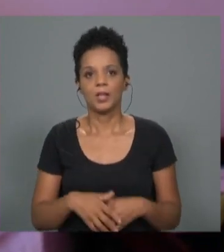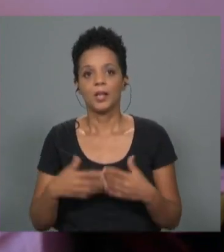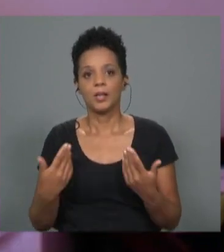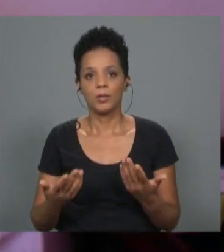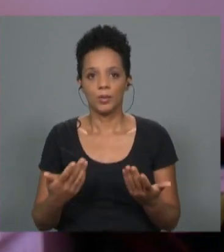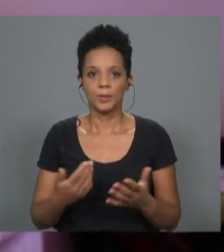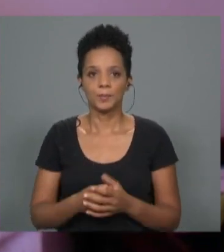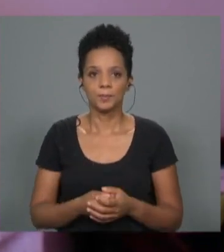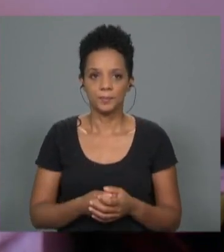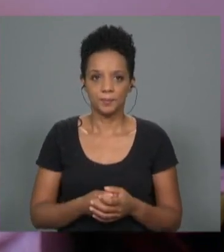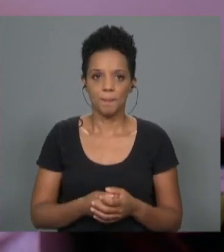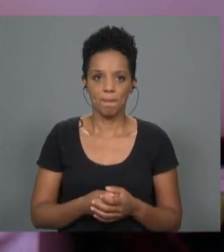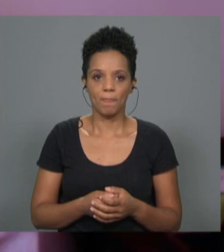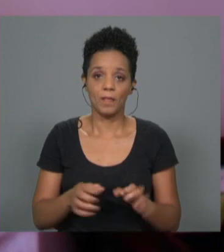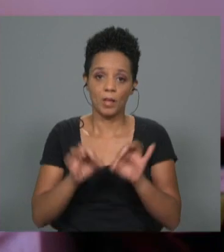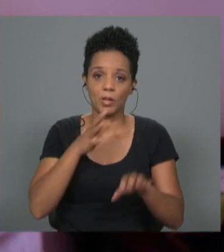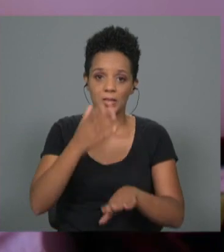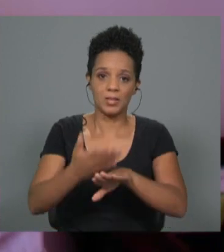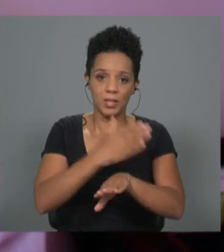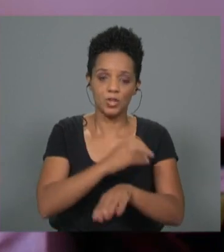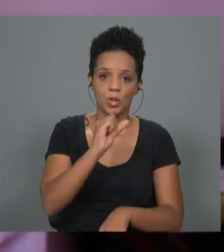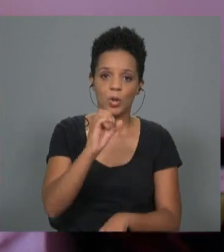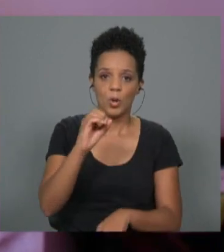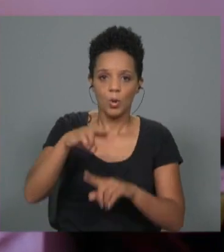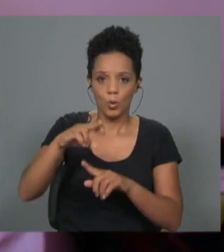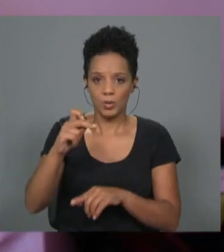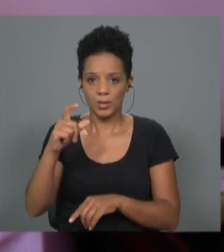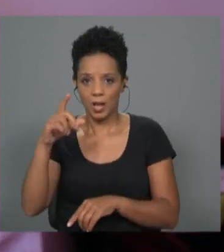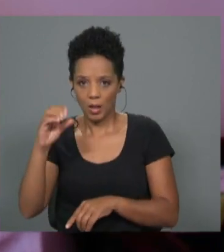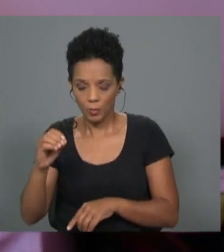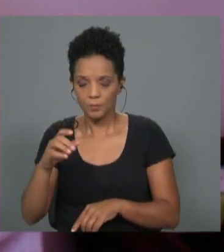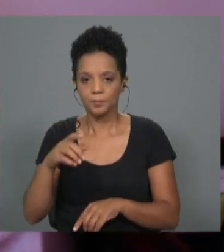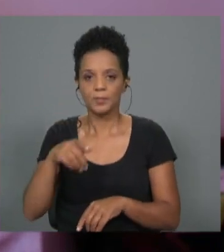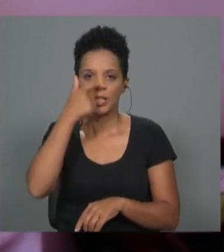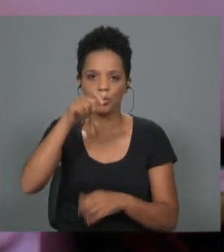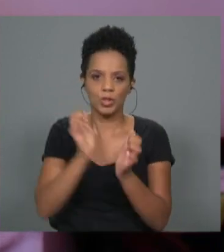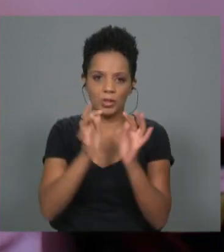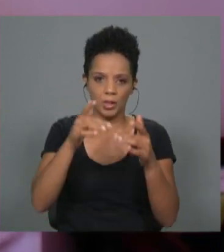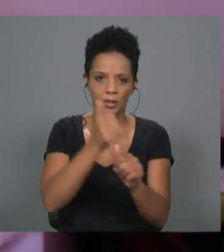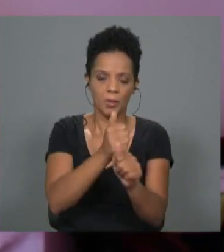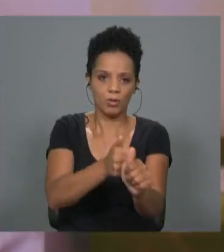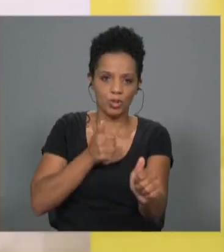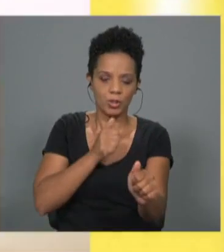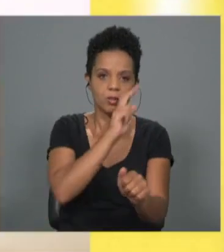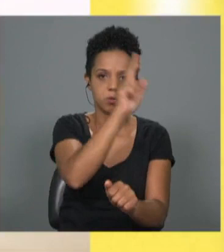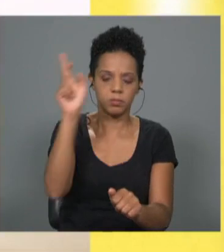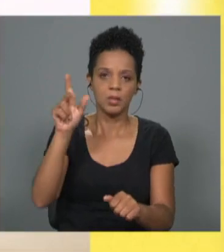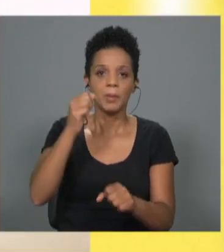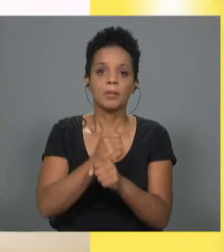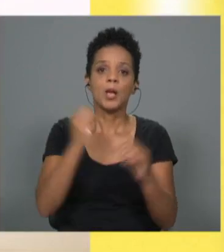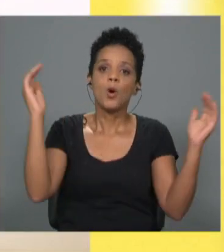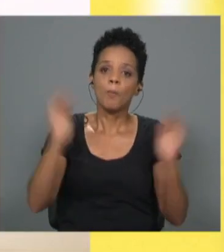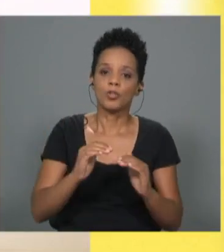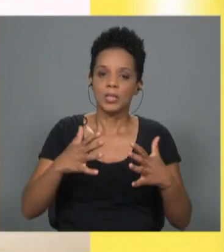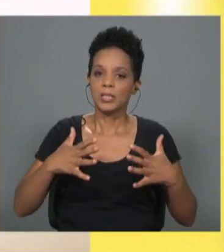também, como o Gonçalo mencionou, os nómadas nota-se que eles trabalham menos também, não é só há